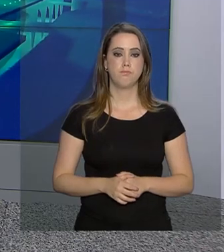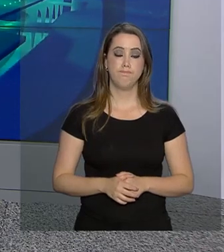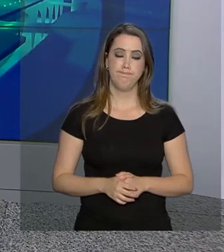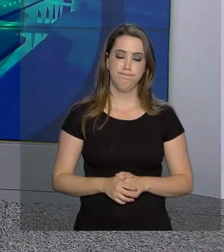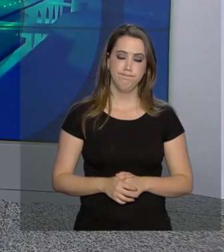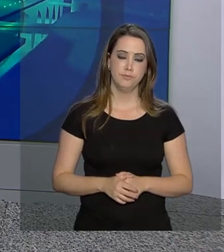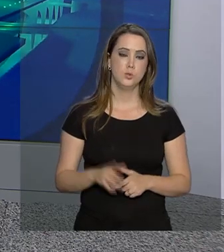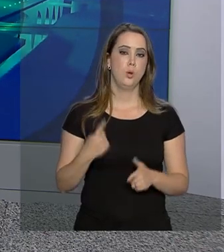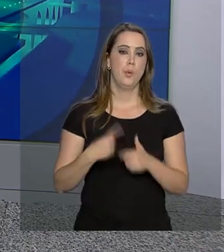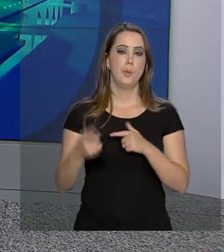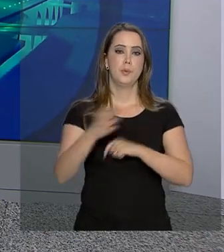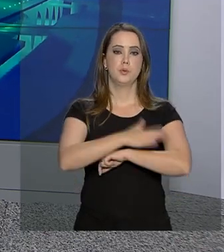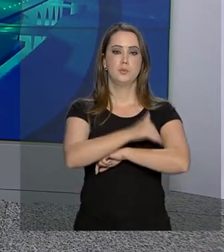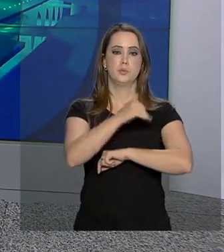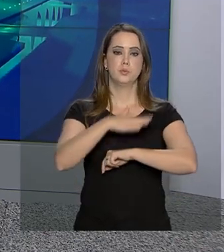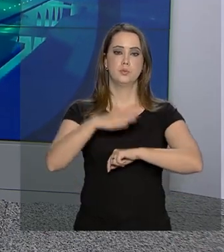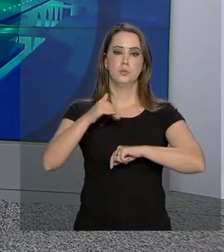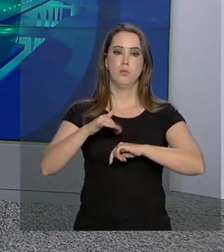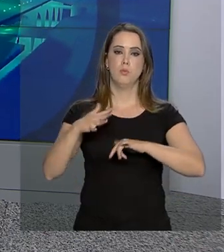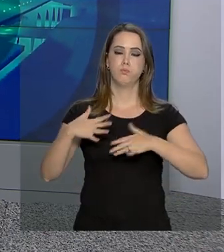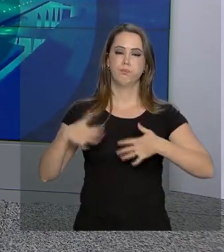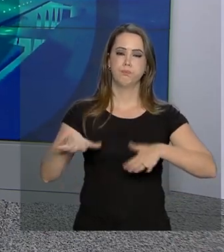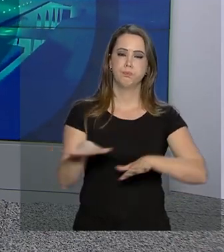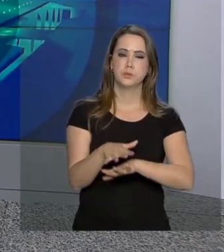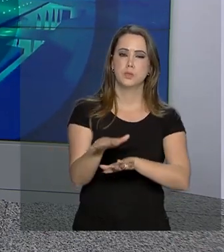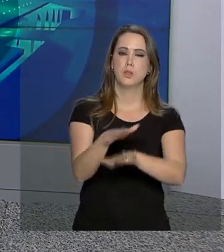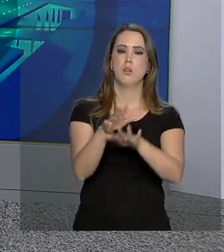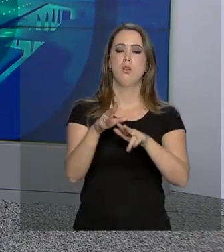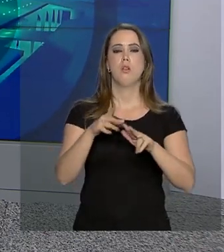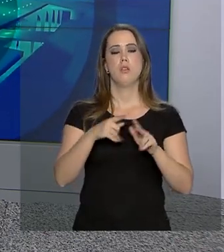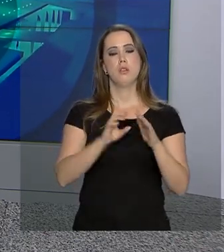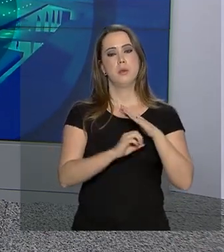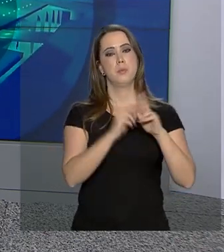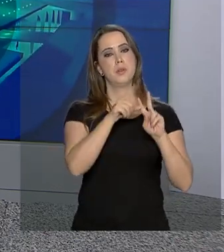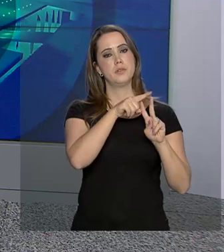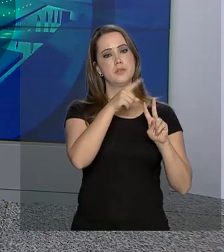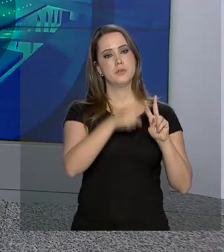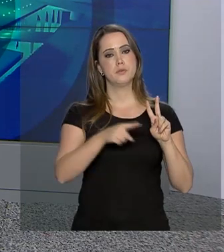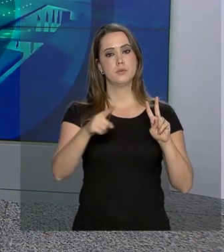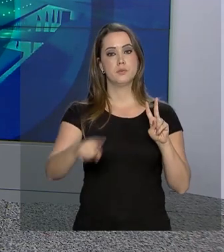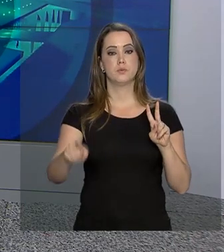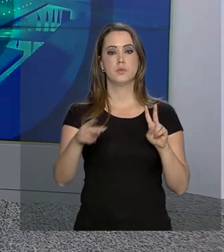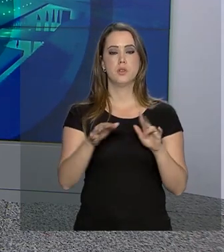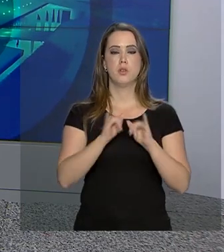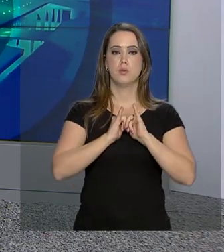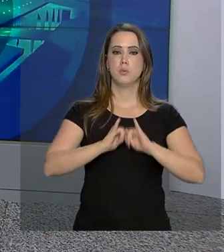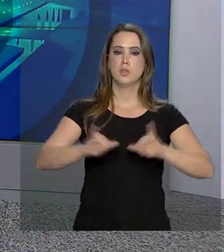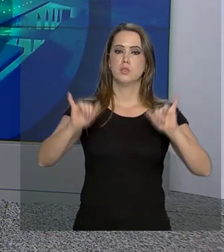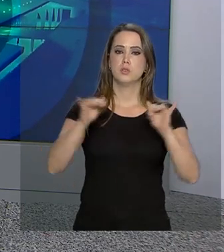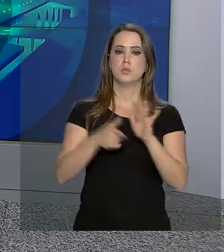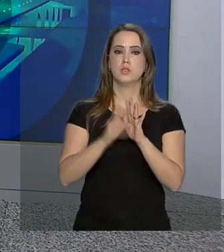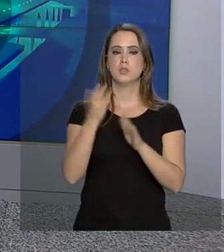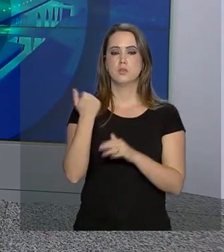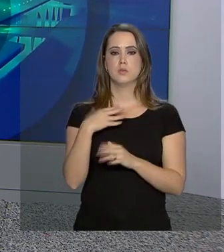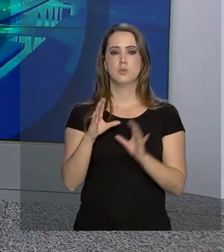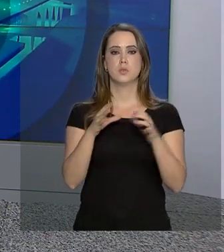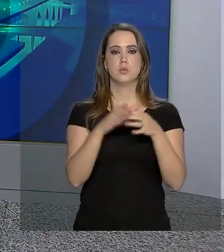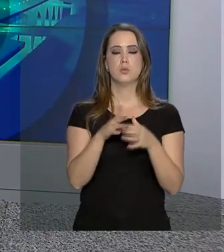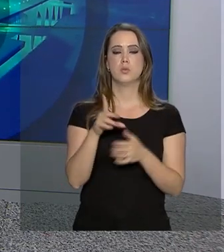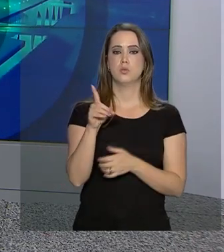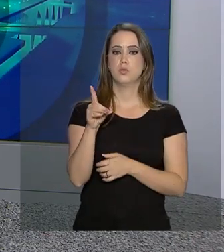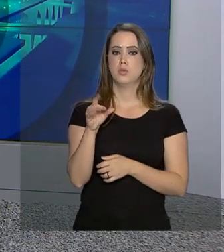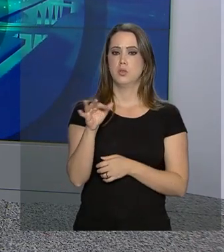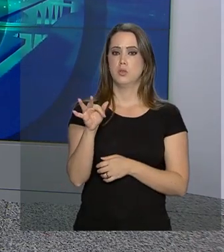E sobre a tragédia na barragem da mineradora Vale, em Brumadinho, Minas Gerais, o boletim divulgado há pouco pela Defesa